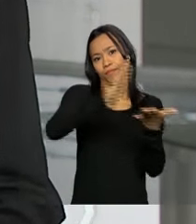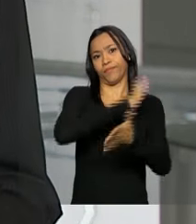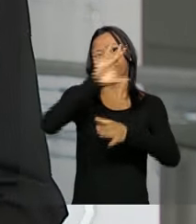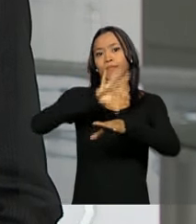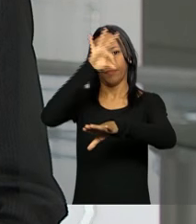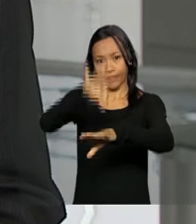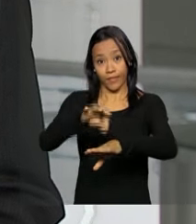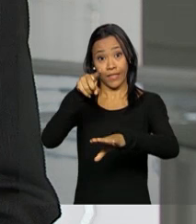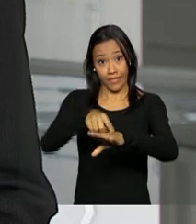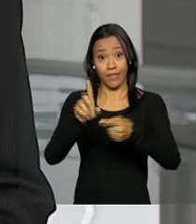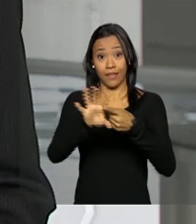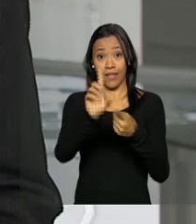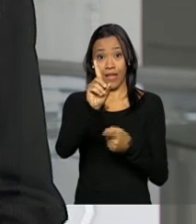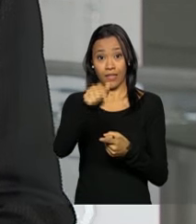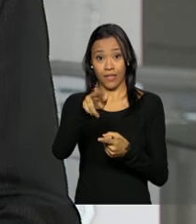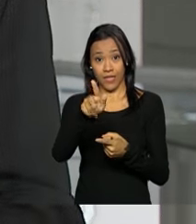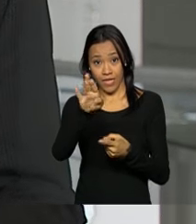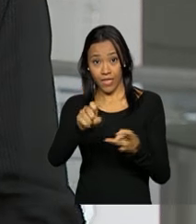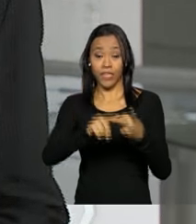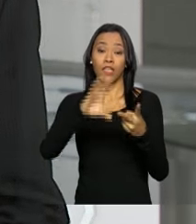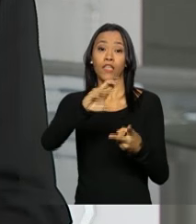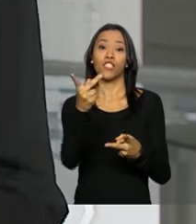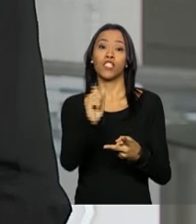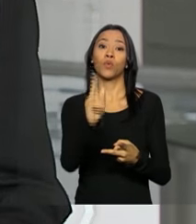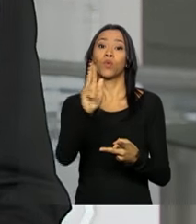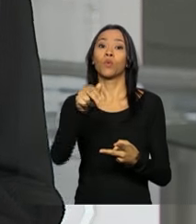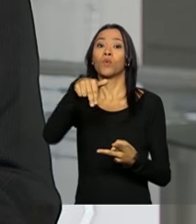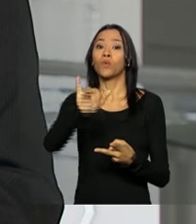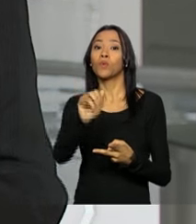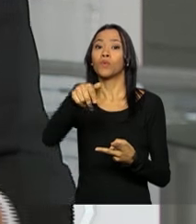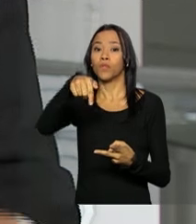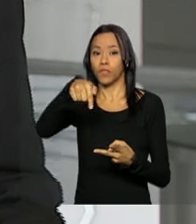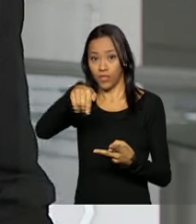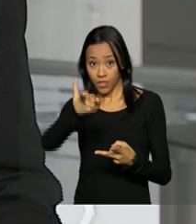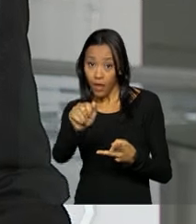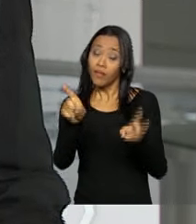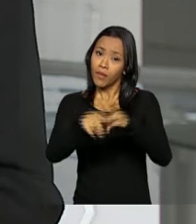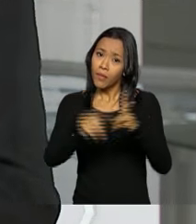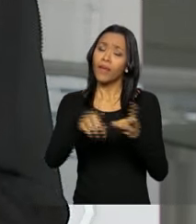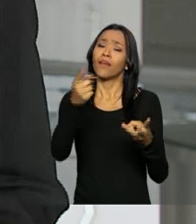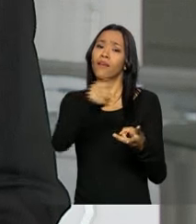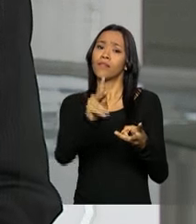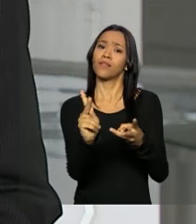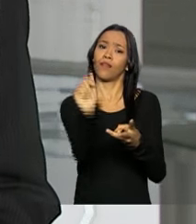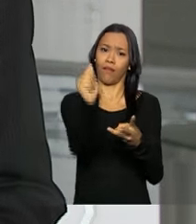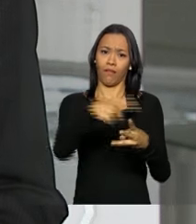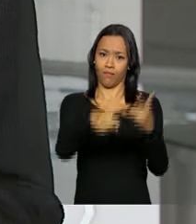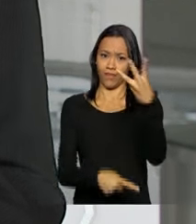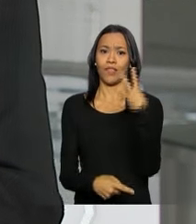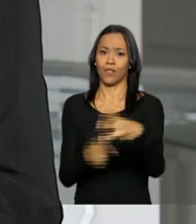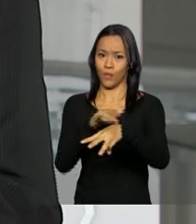você falou, transmite a dengue, a chikungunya e o vírus da zika. E também traz informações sobre essas